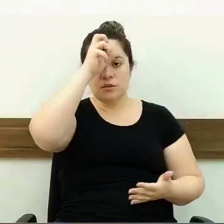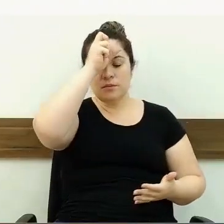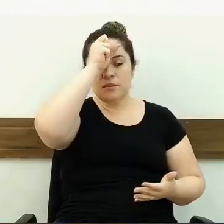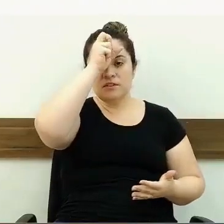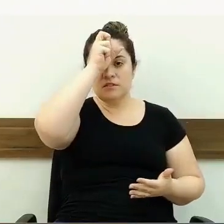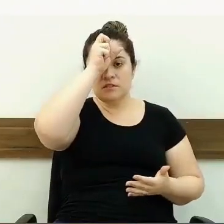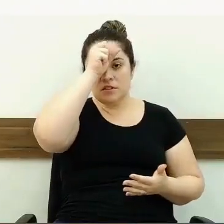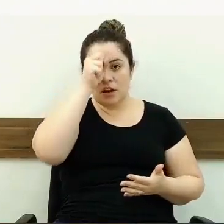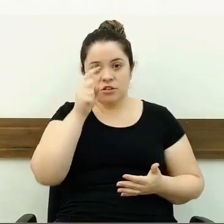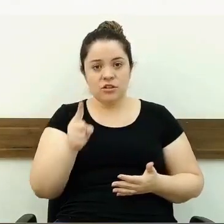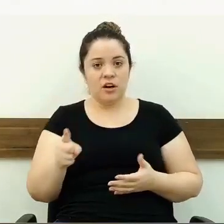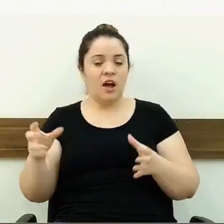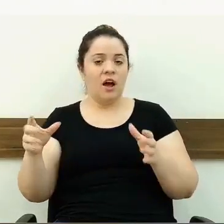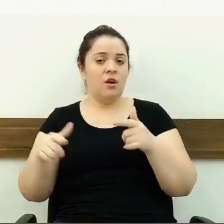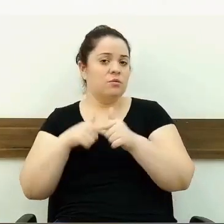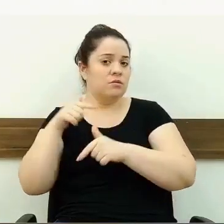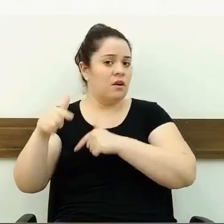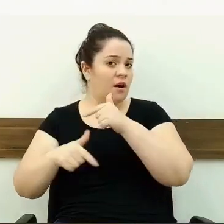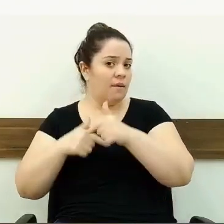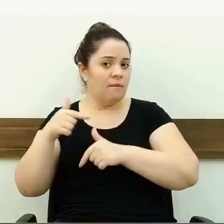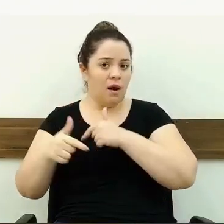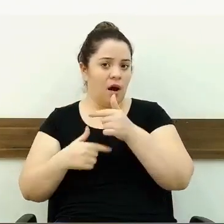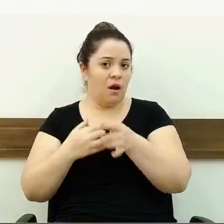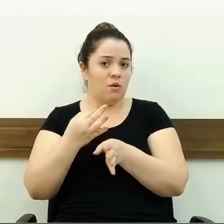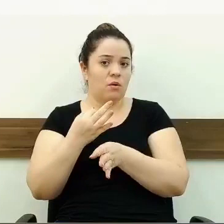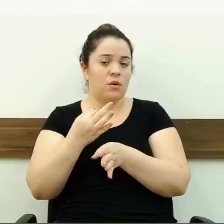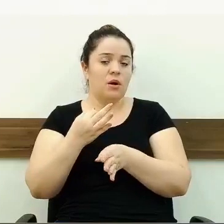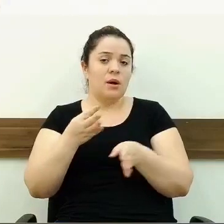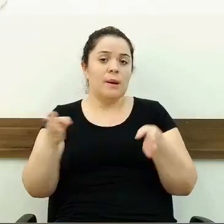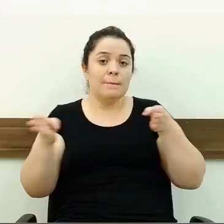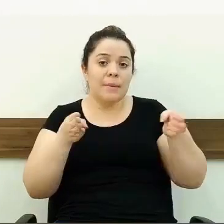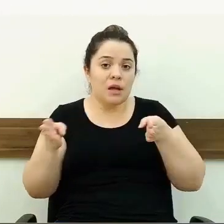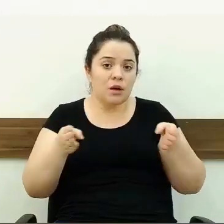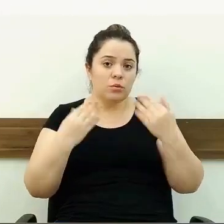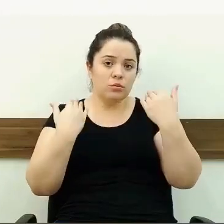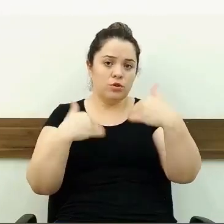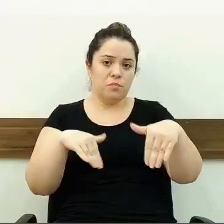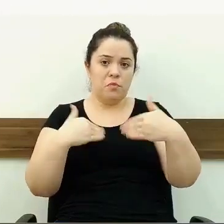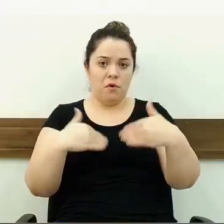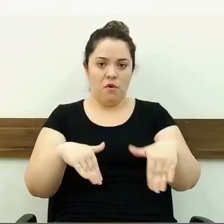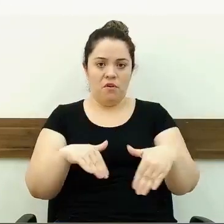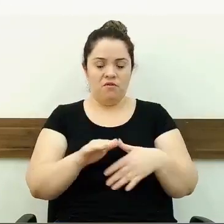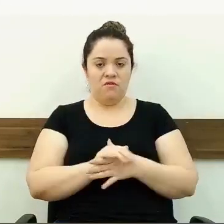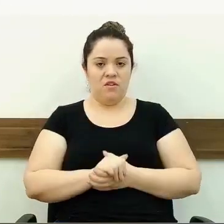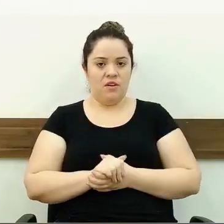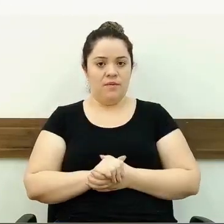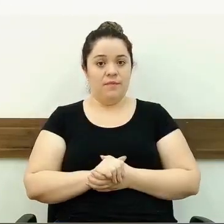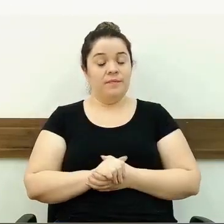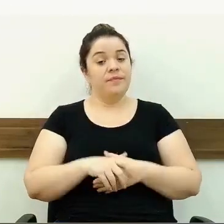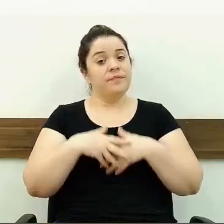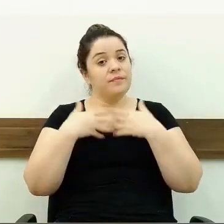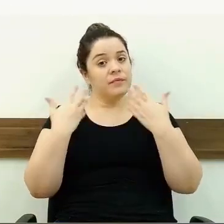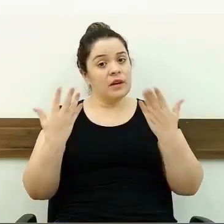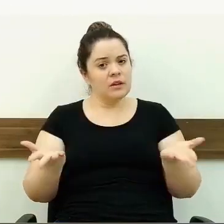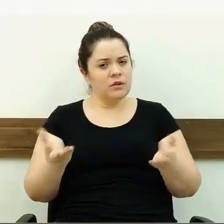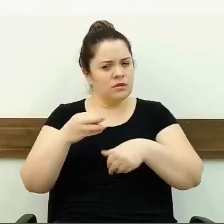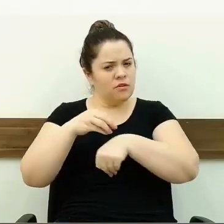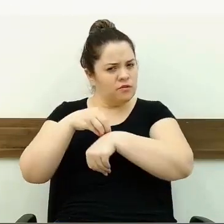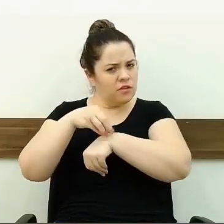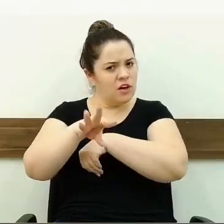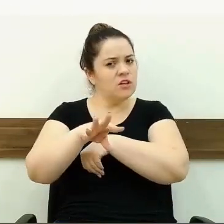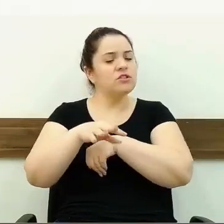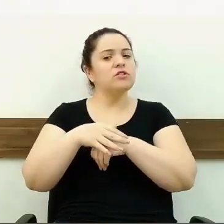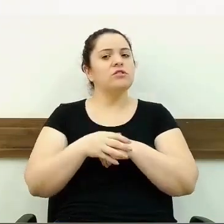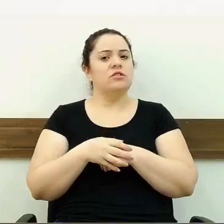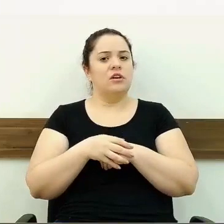da qual ele se encontra em períodos de provas. Então, assim, só fica a dica para que nós,